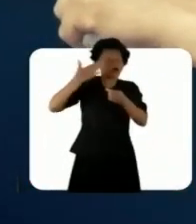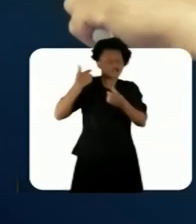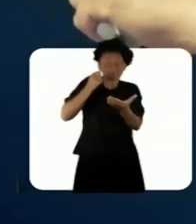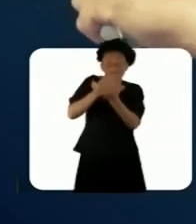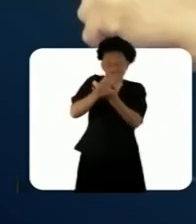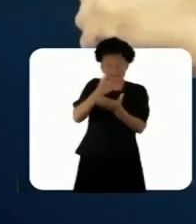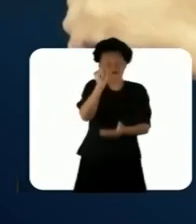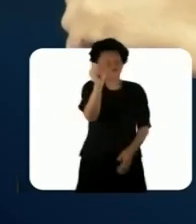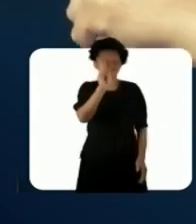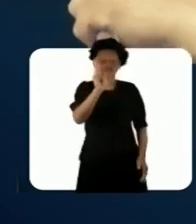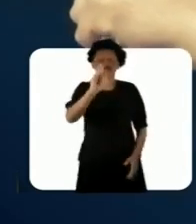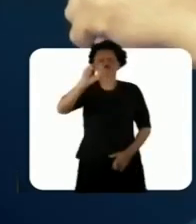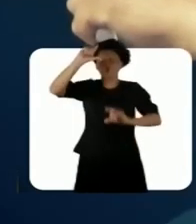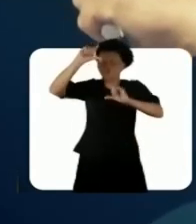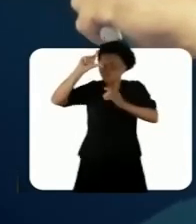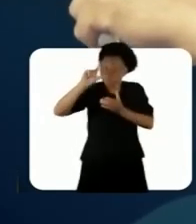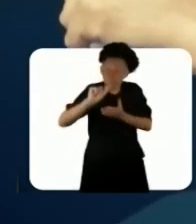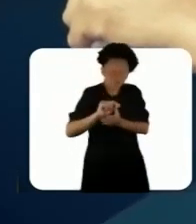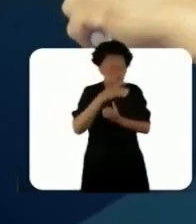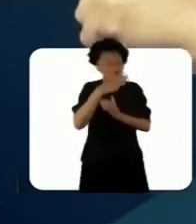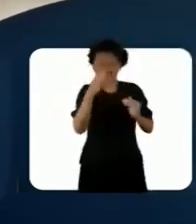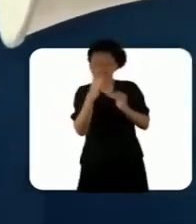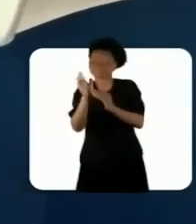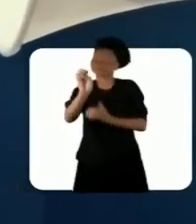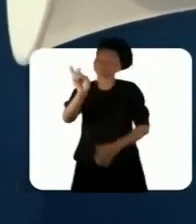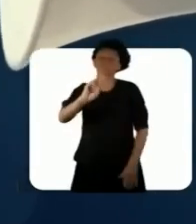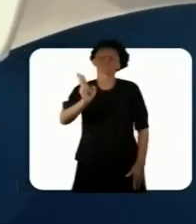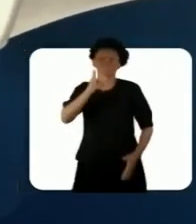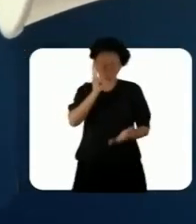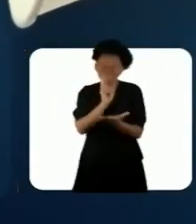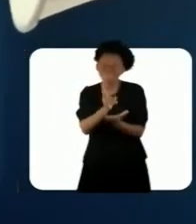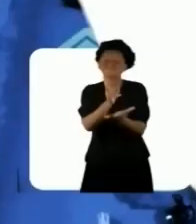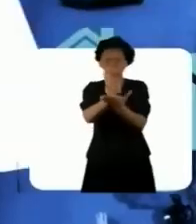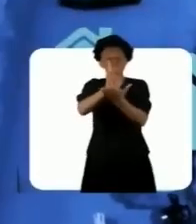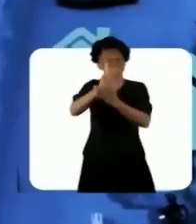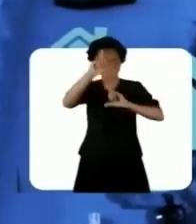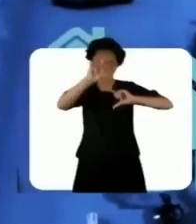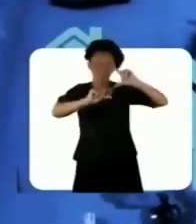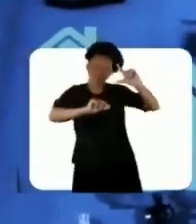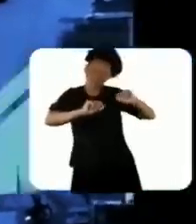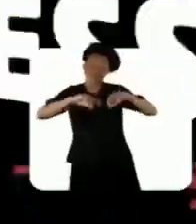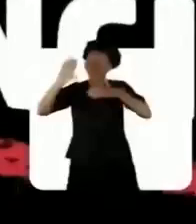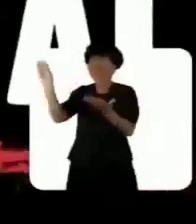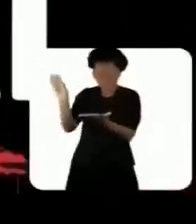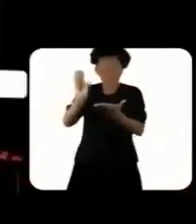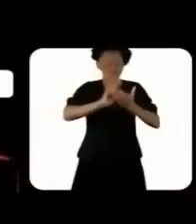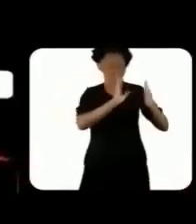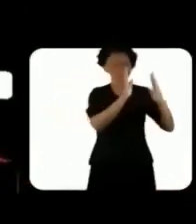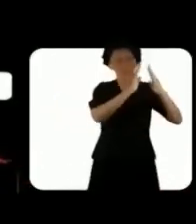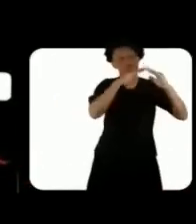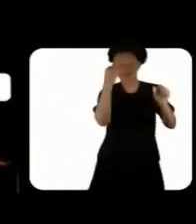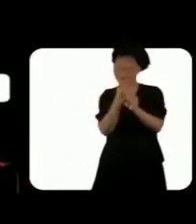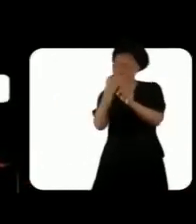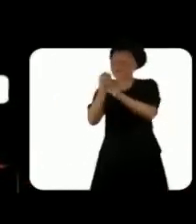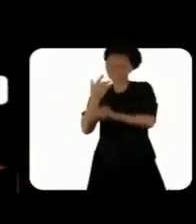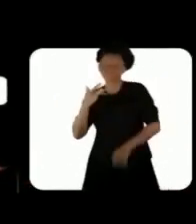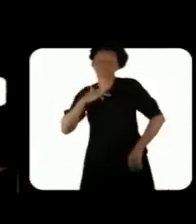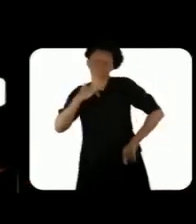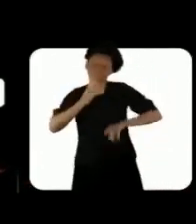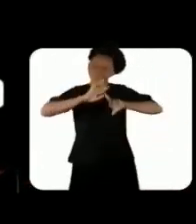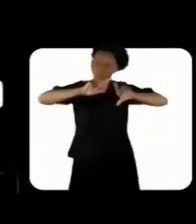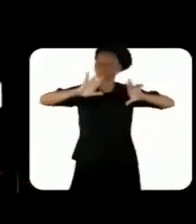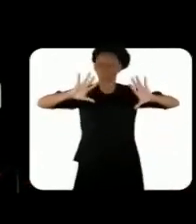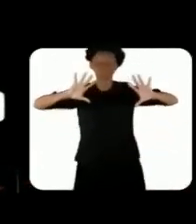era oito, hoje é quatro e alguma coisa cinco reais nos portos. E ela vai continuar baixando. Volcanço pra casa, saúde, cobra auxílio.